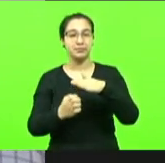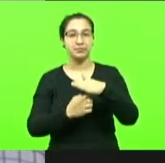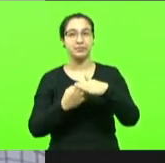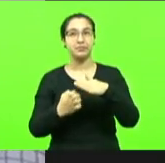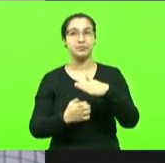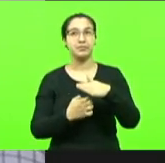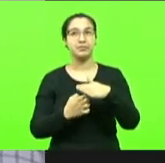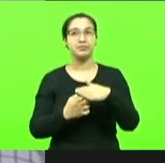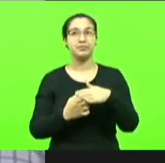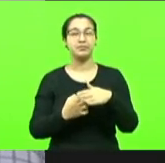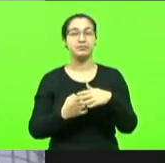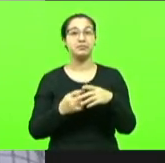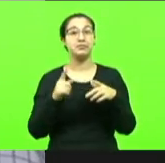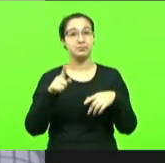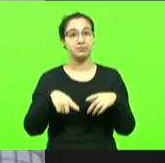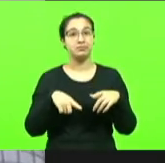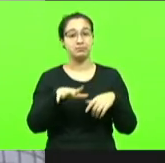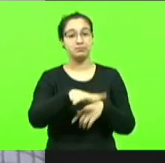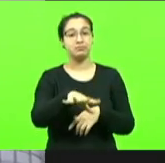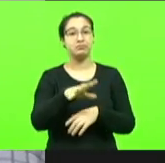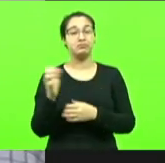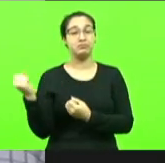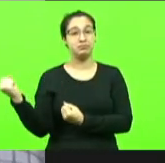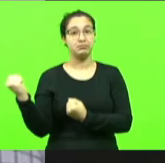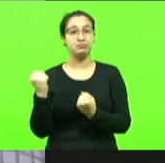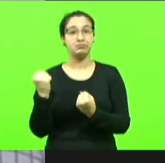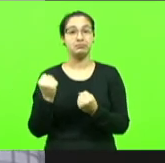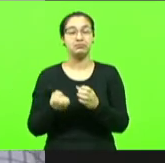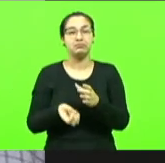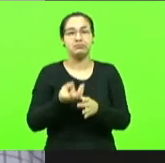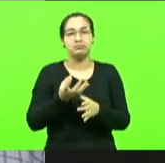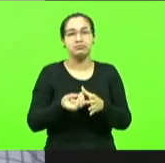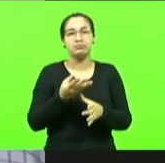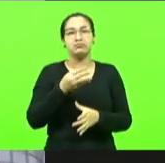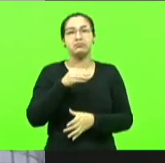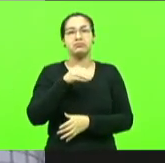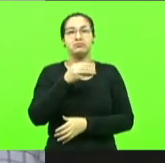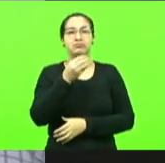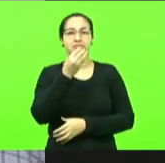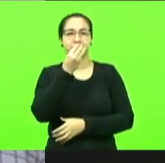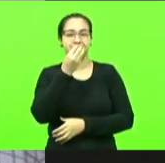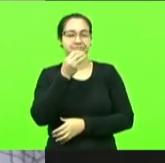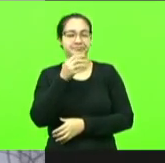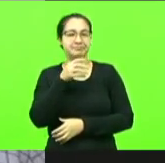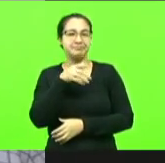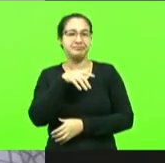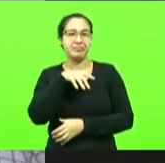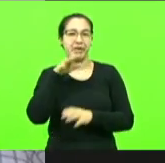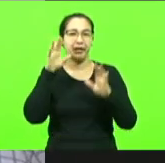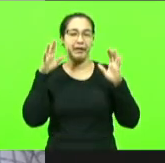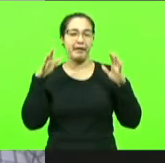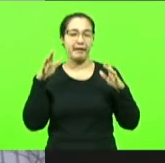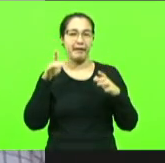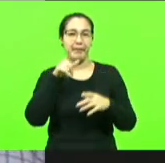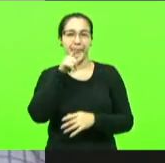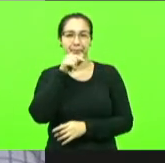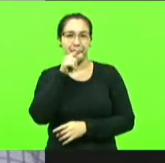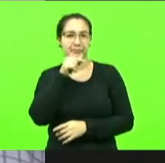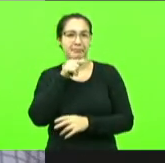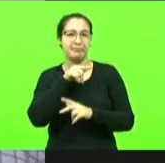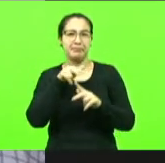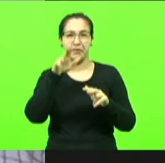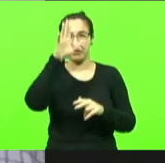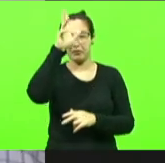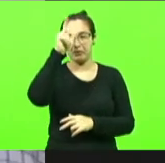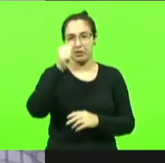muito fortes é lá na produção de suínos na produção de aves na produção de leite é na produção de